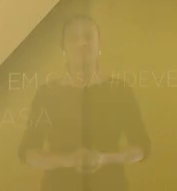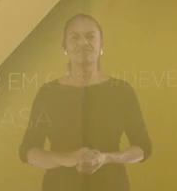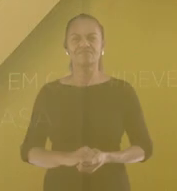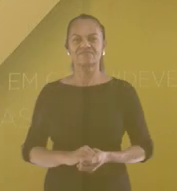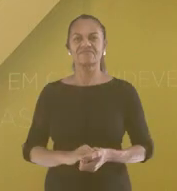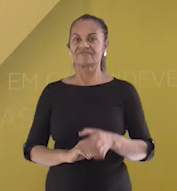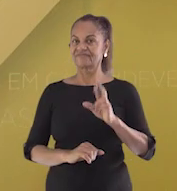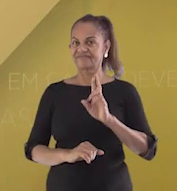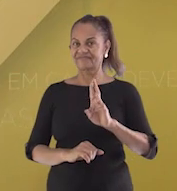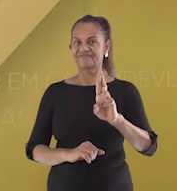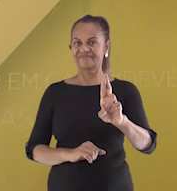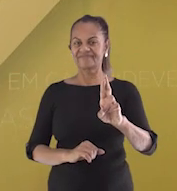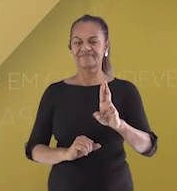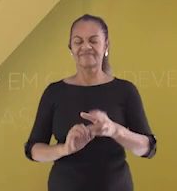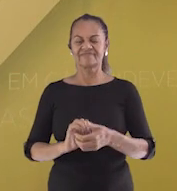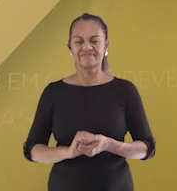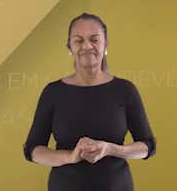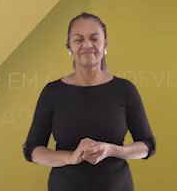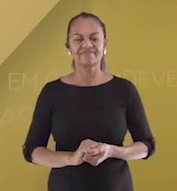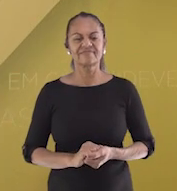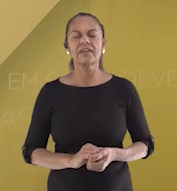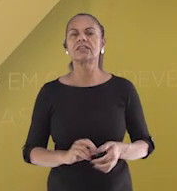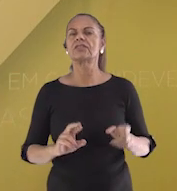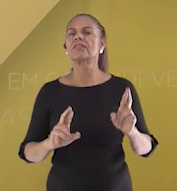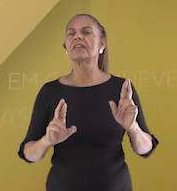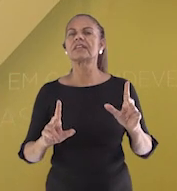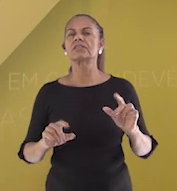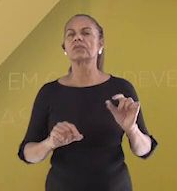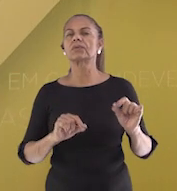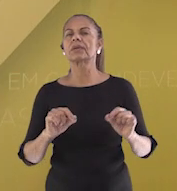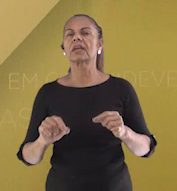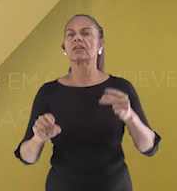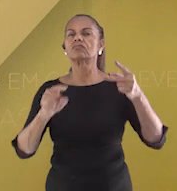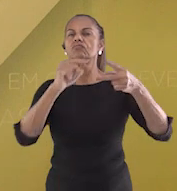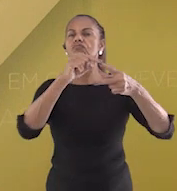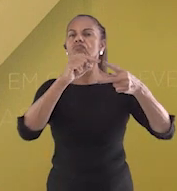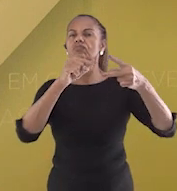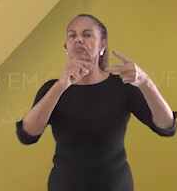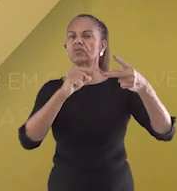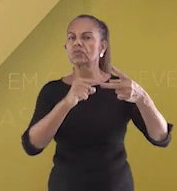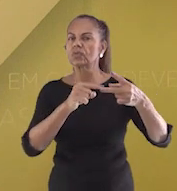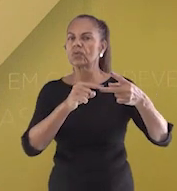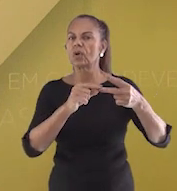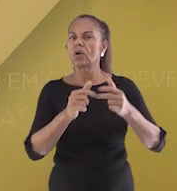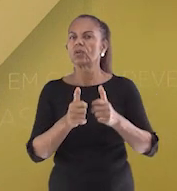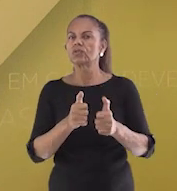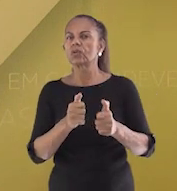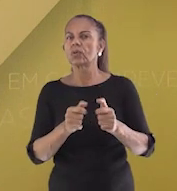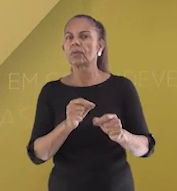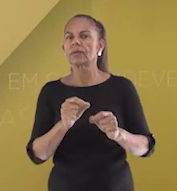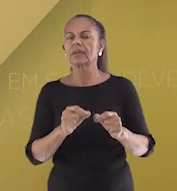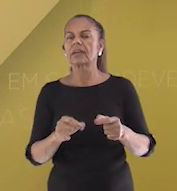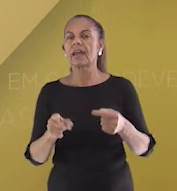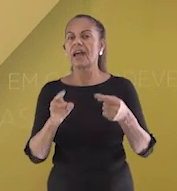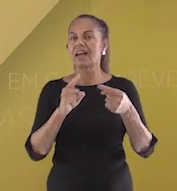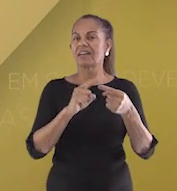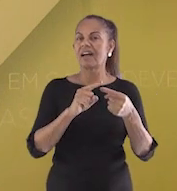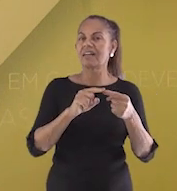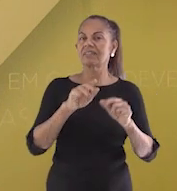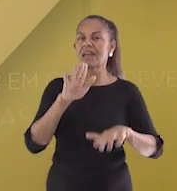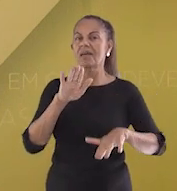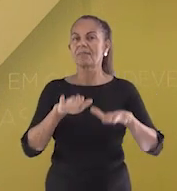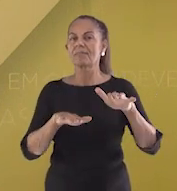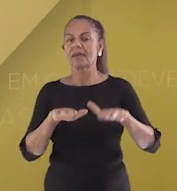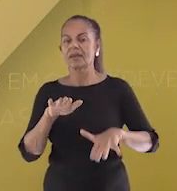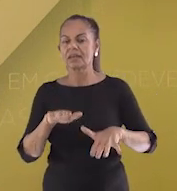Vamos agora a resposta. Uma das diferenças entre o Super Nintendo e o Playstation está no modo de reproduzir o